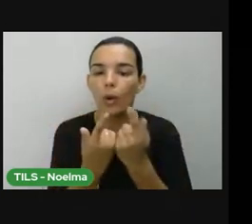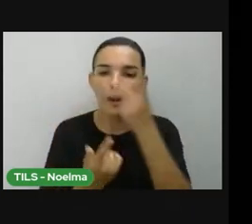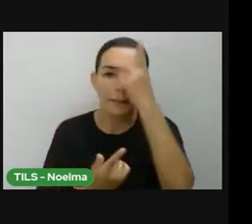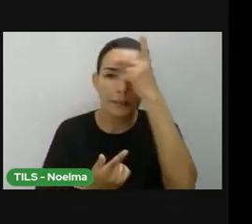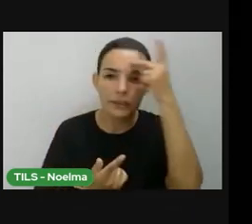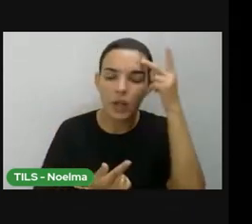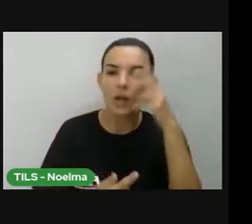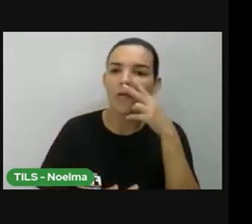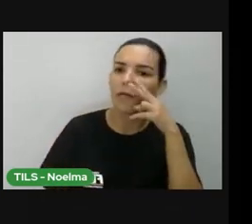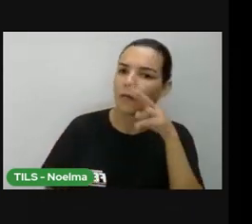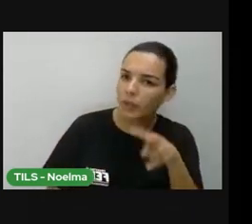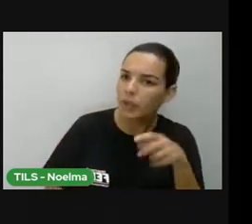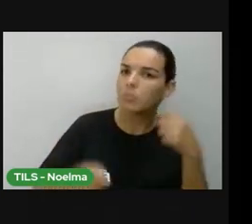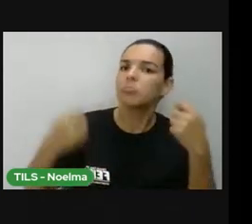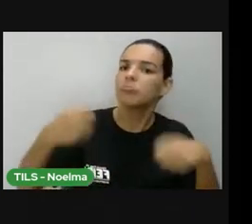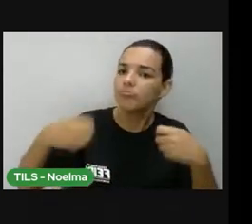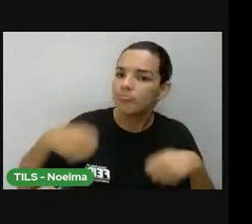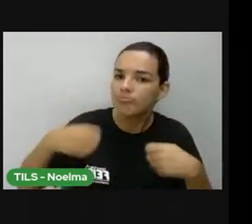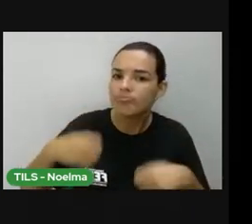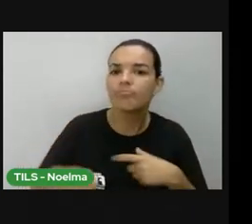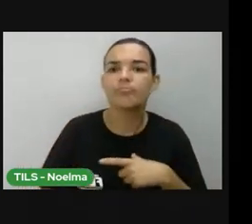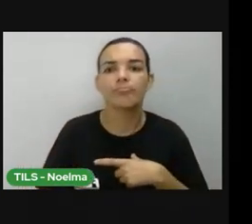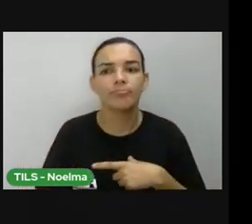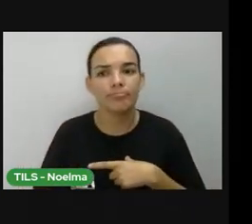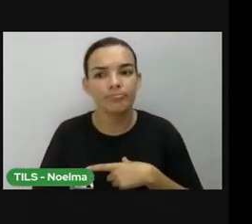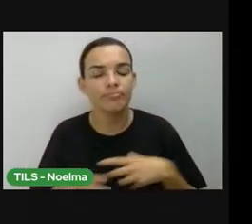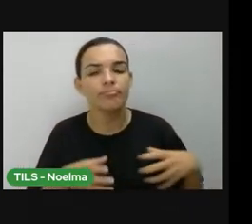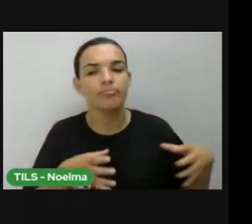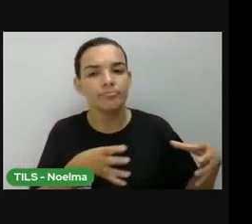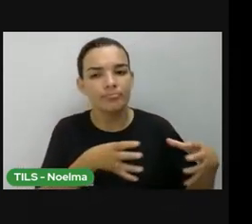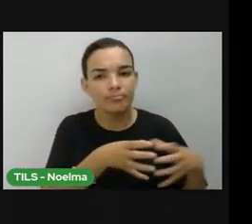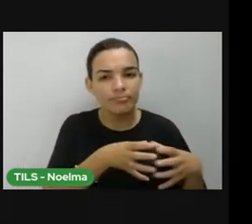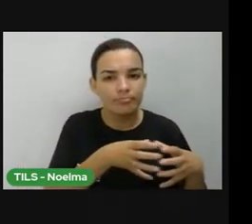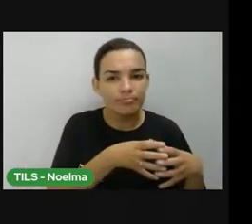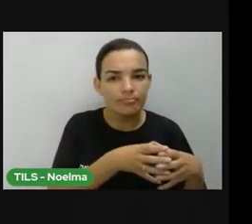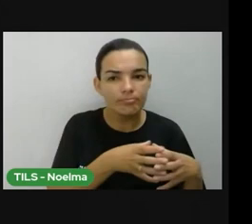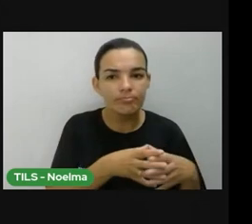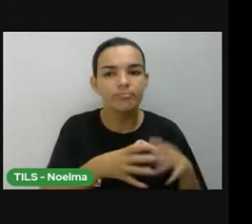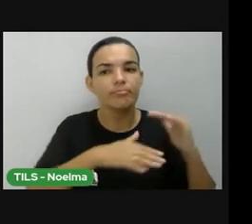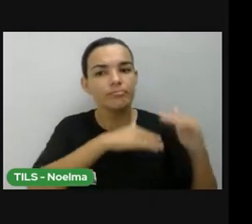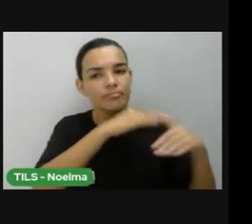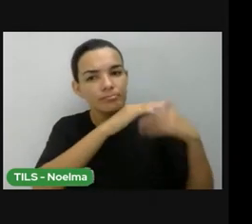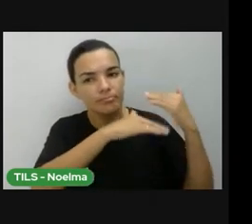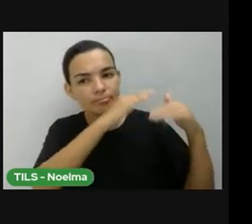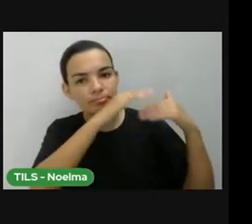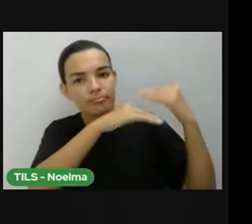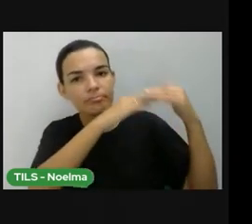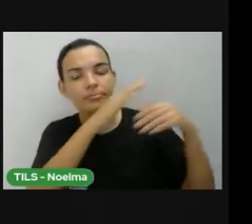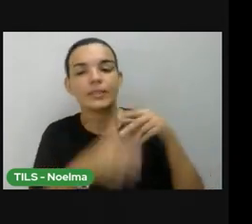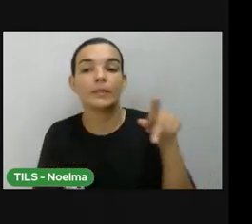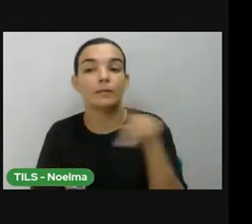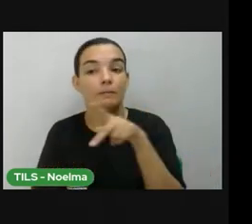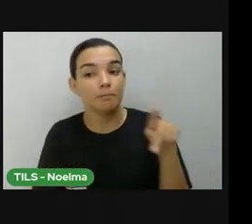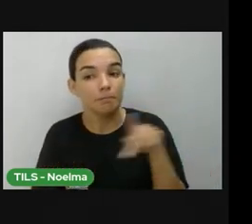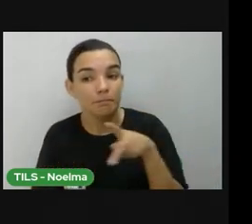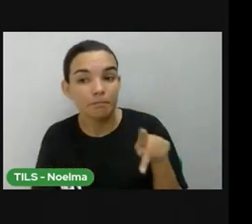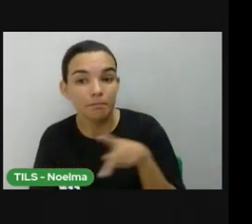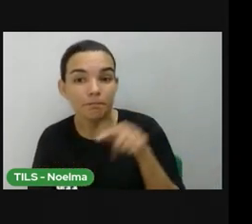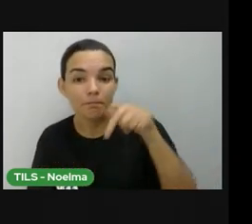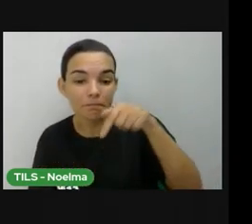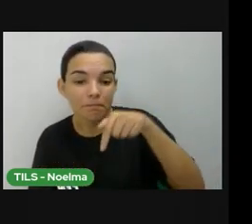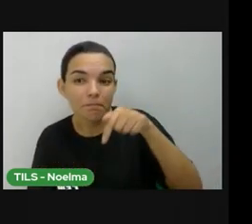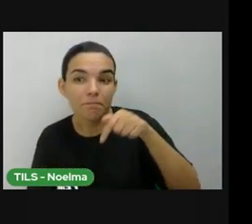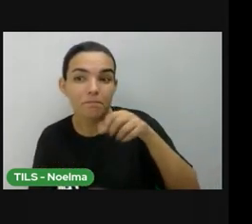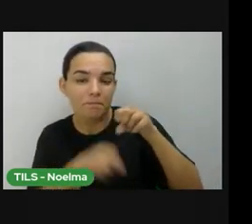necessidade, ter, isso aqui, né? Inclusive, a Isabel, aquela Isabel, ela foi professora, aqui dentro,